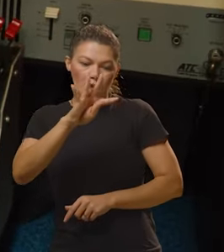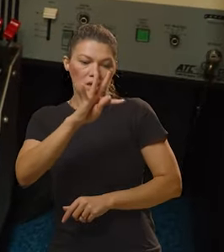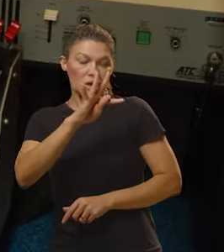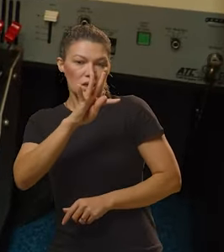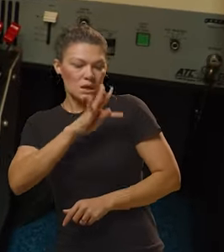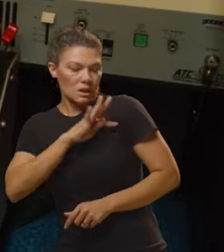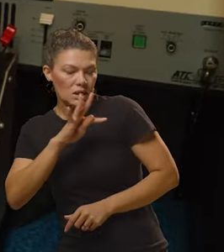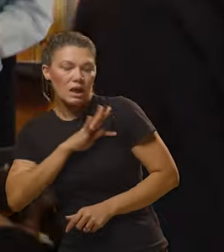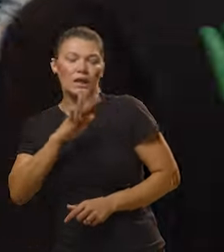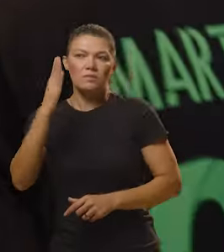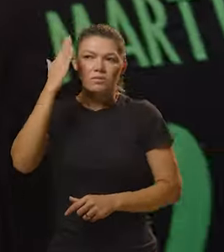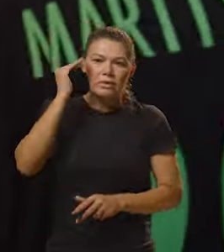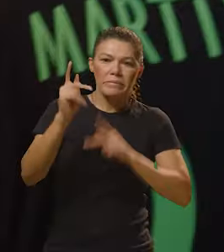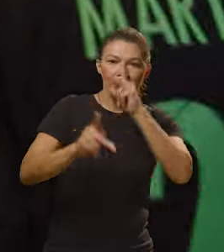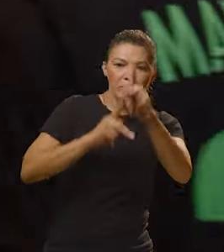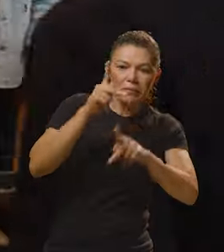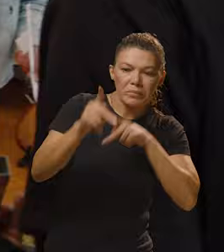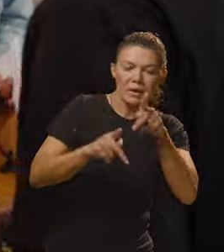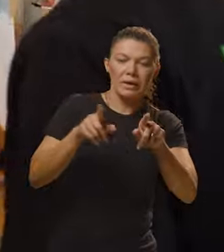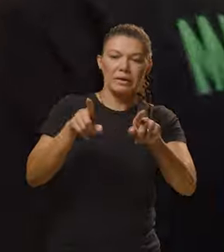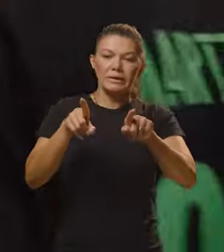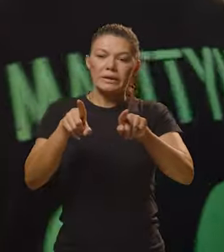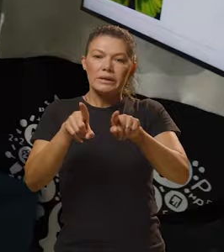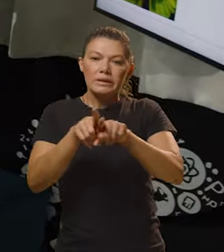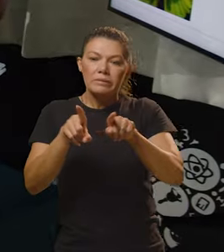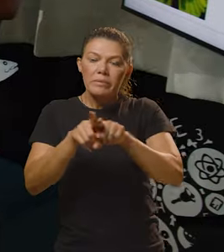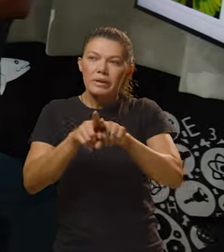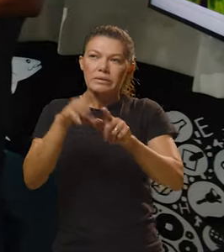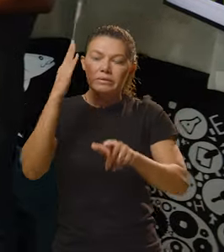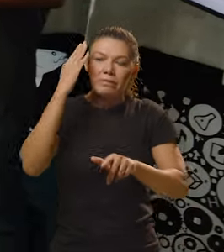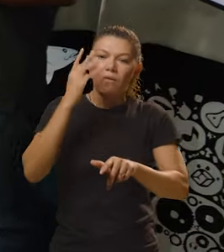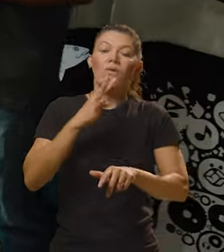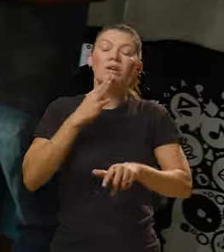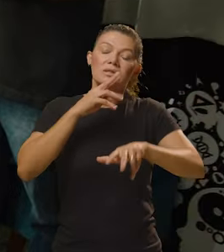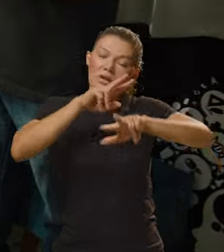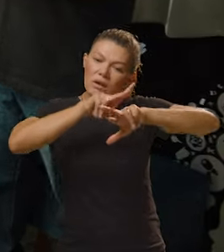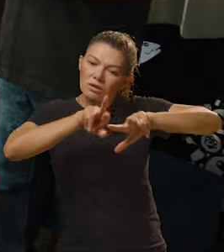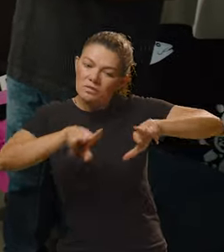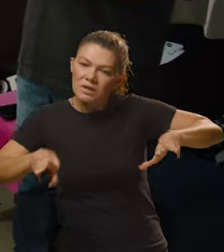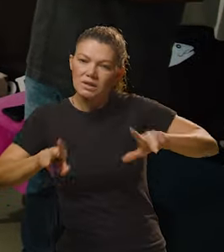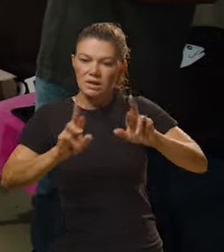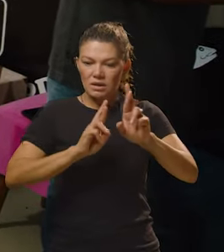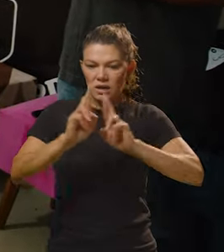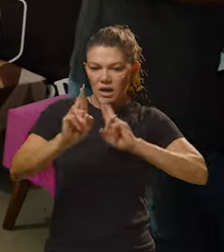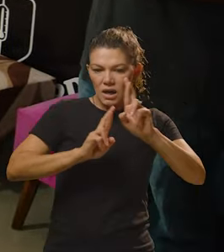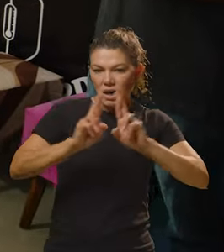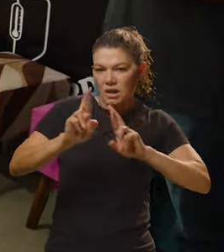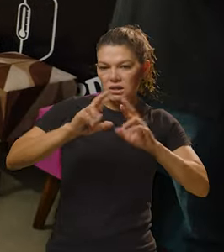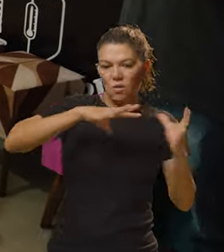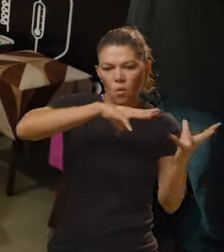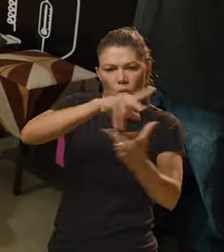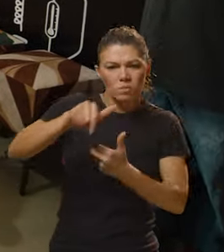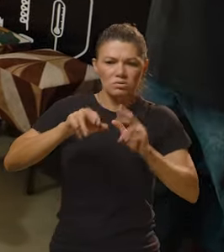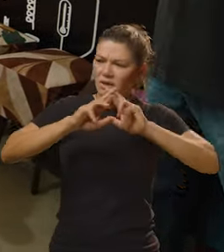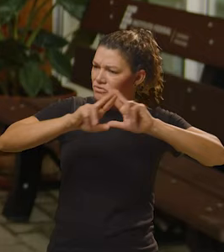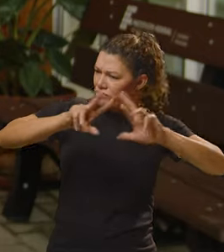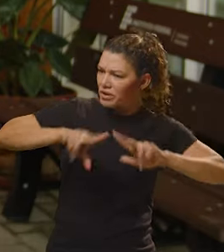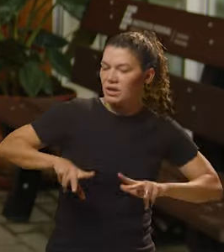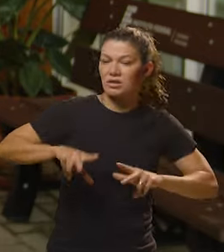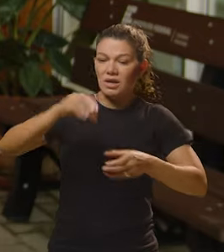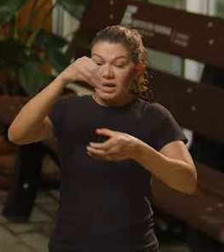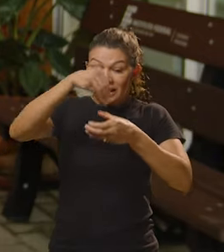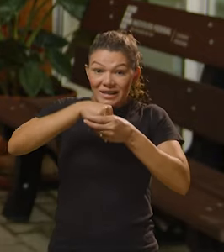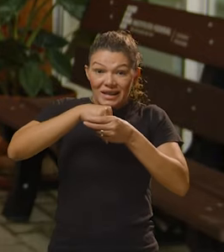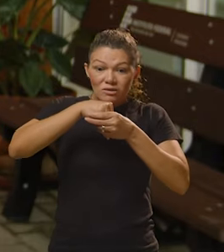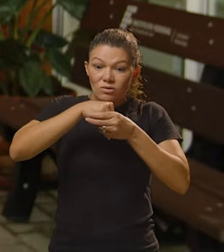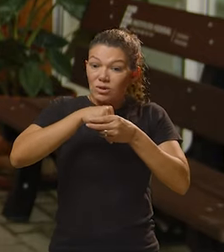técnica, ele também está no saber popular, ele também está no saber da diversidade e na relação com o diverso. Isso